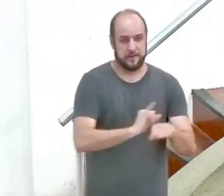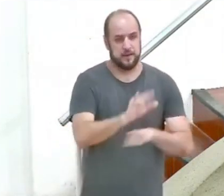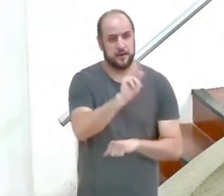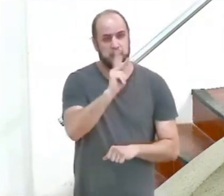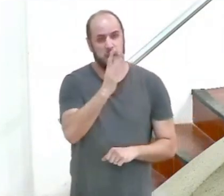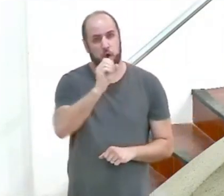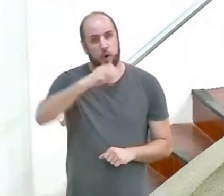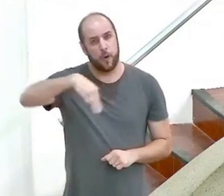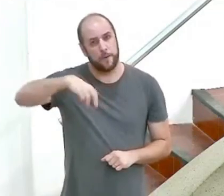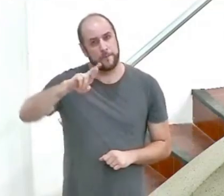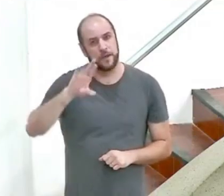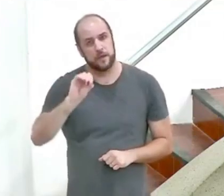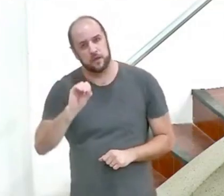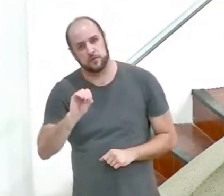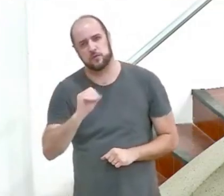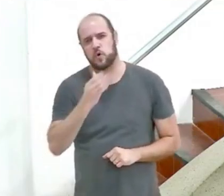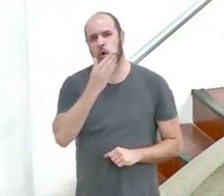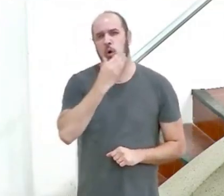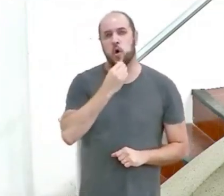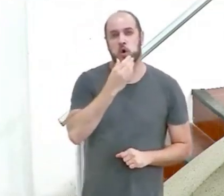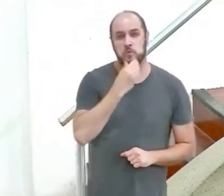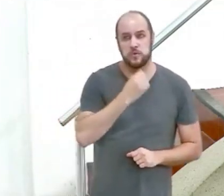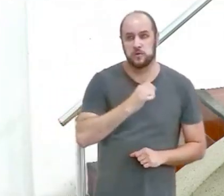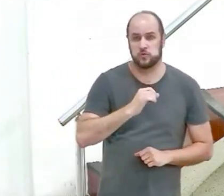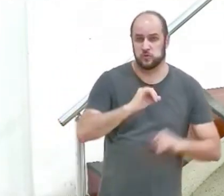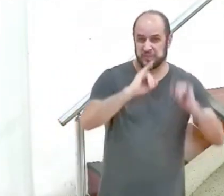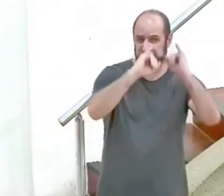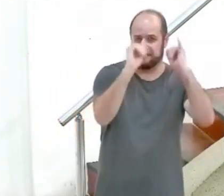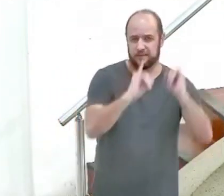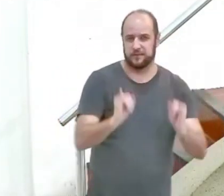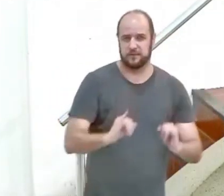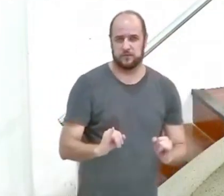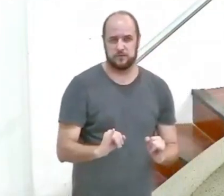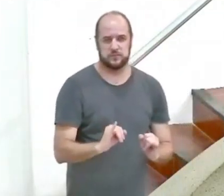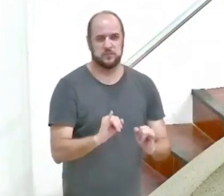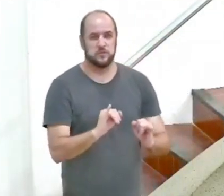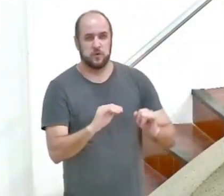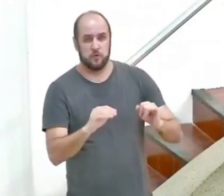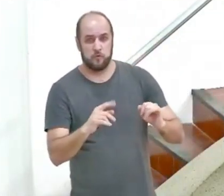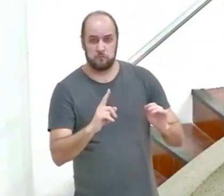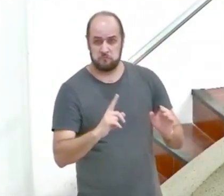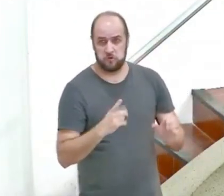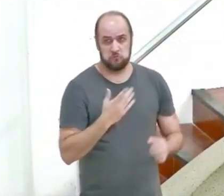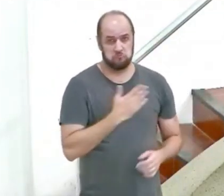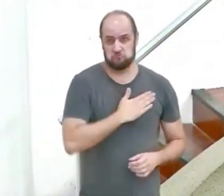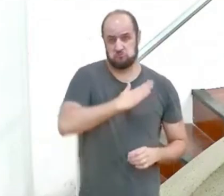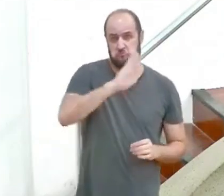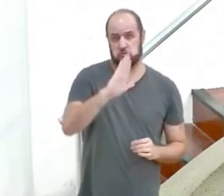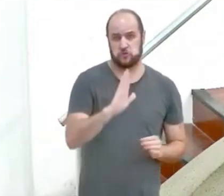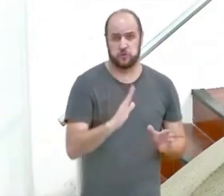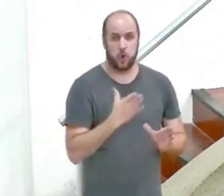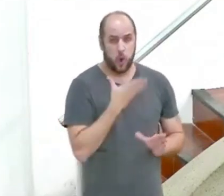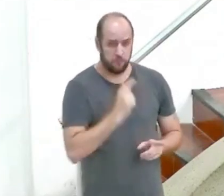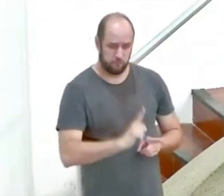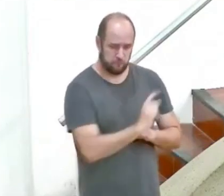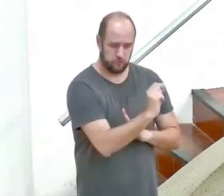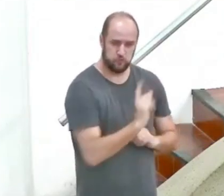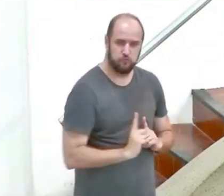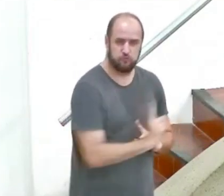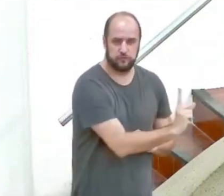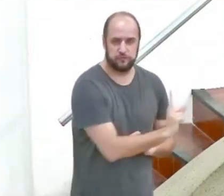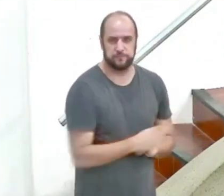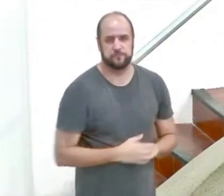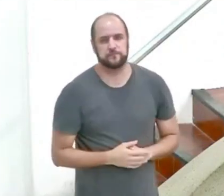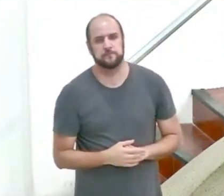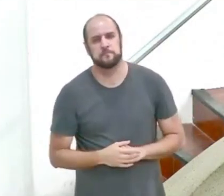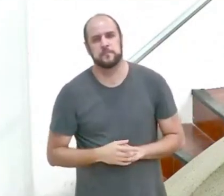um homem que desagradou os deuses do Olimpo e aí ele recebeu uma pena recebeu uma punição a punição